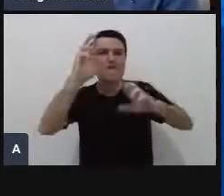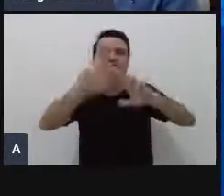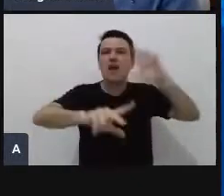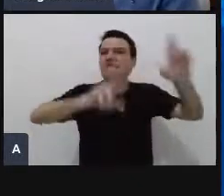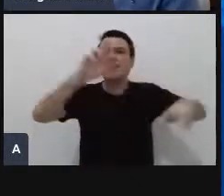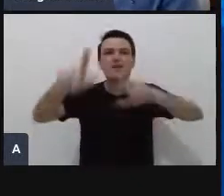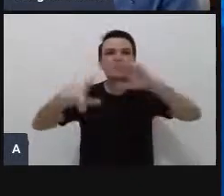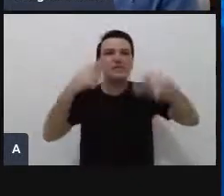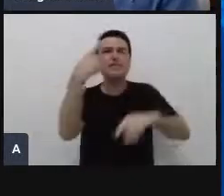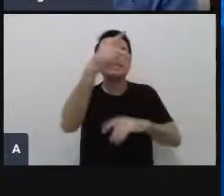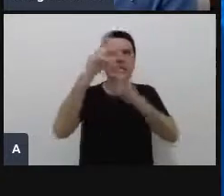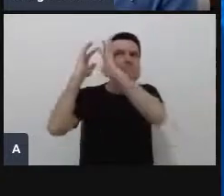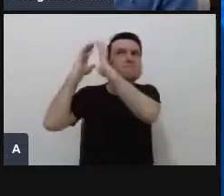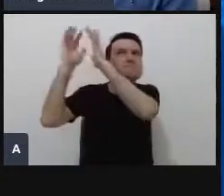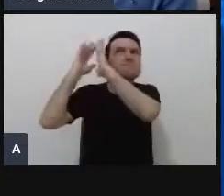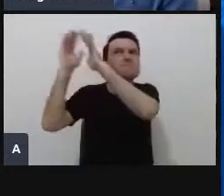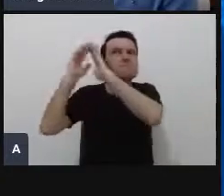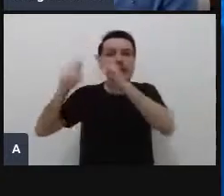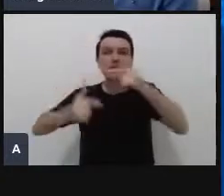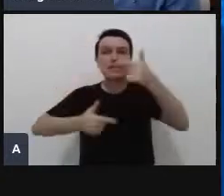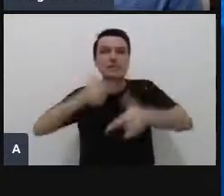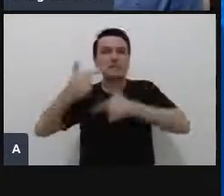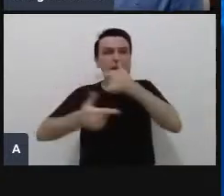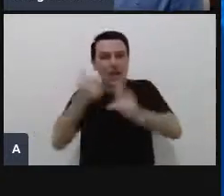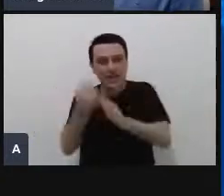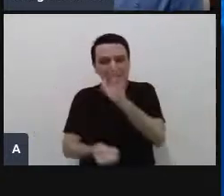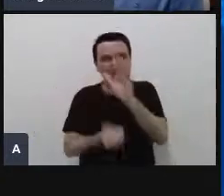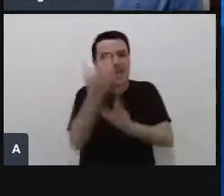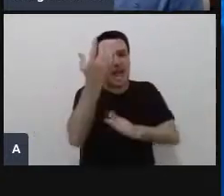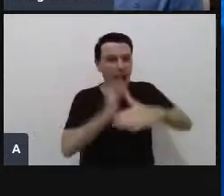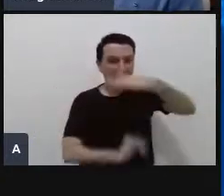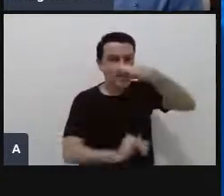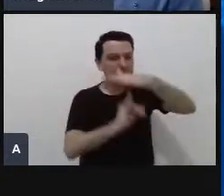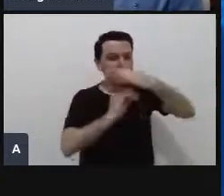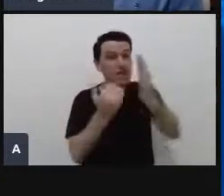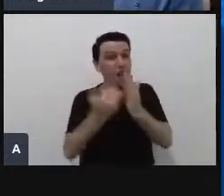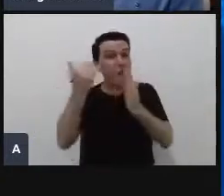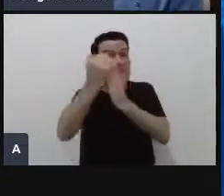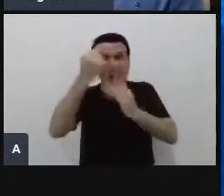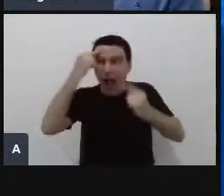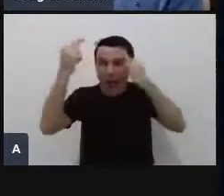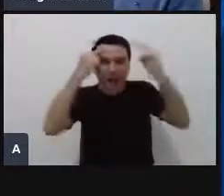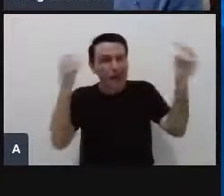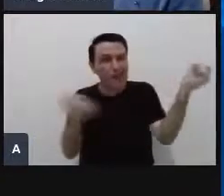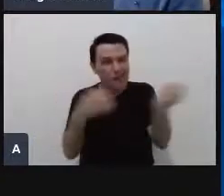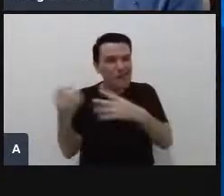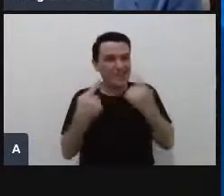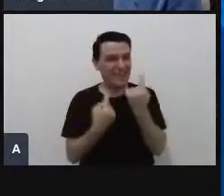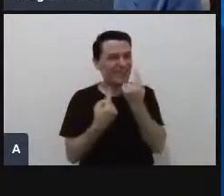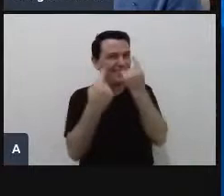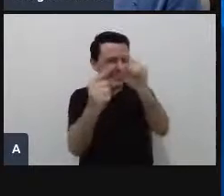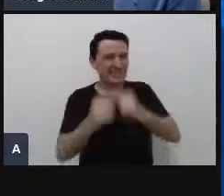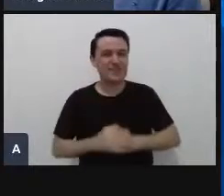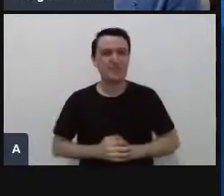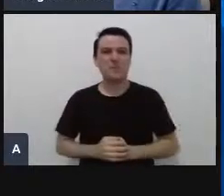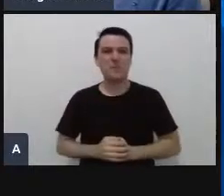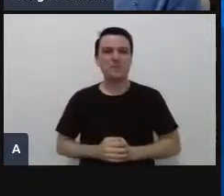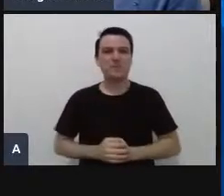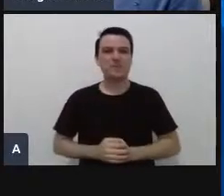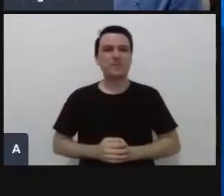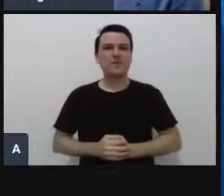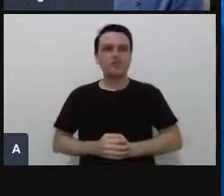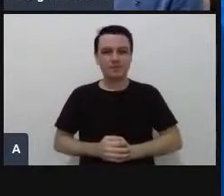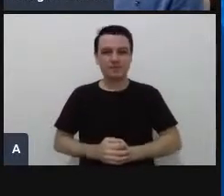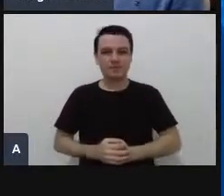nossa mente fluir vamos trabalhar junto e cocriar uma instituição ainda mais inovadora esse é o desafio para agora posso sim Daiane